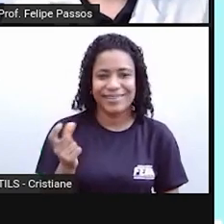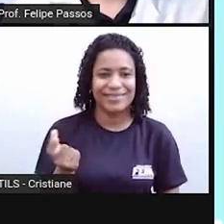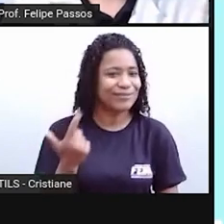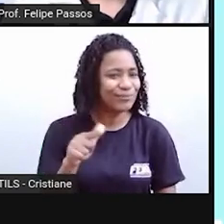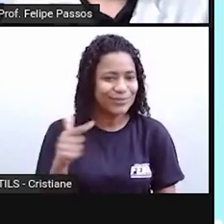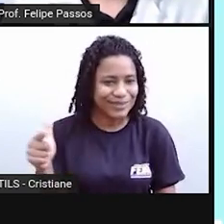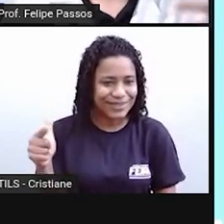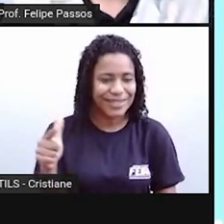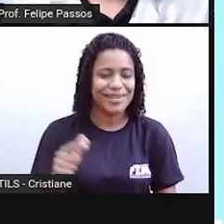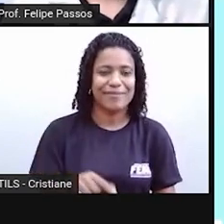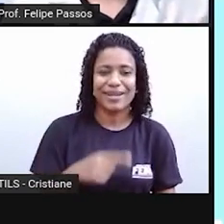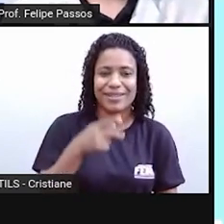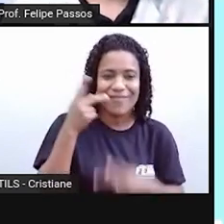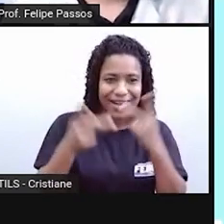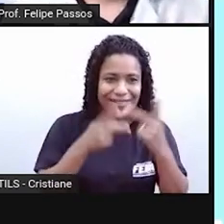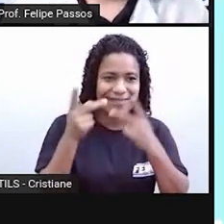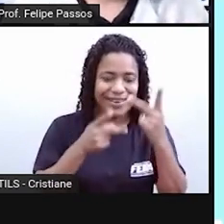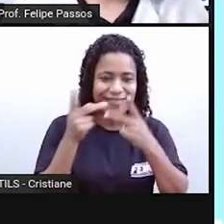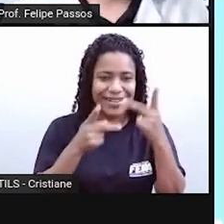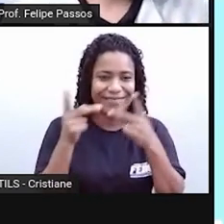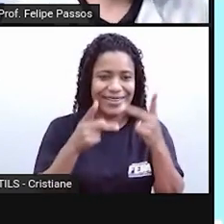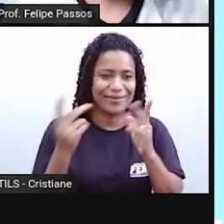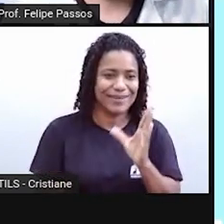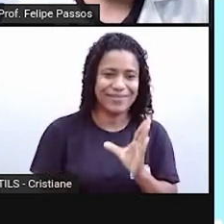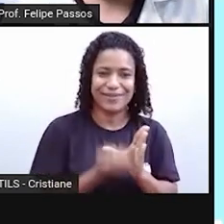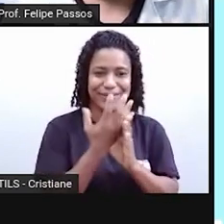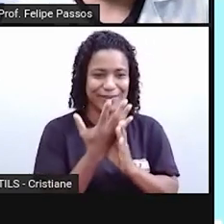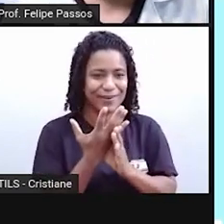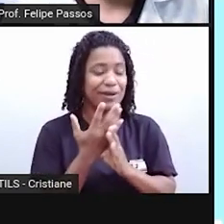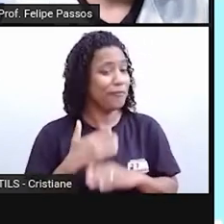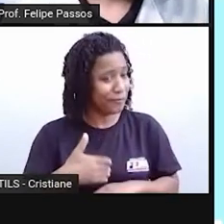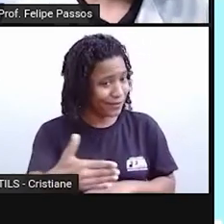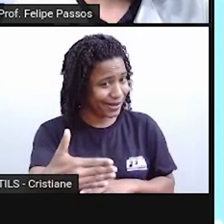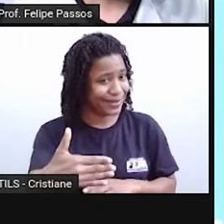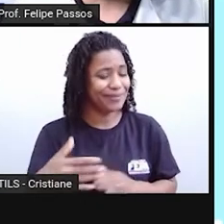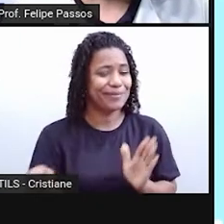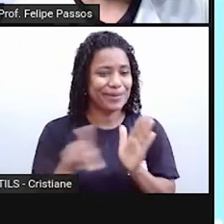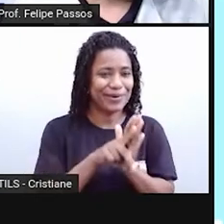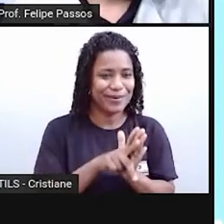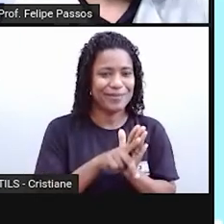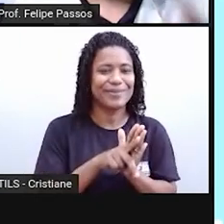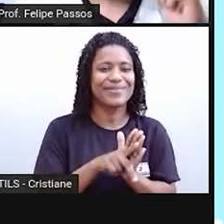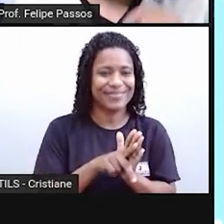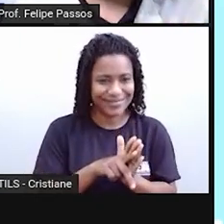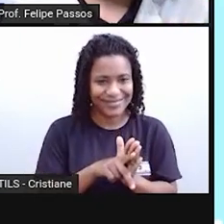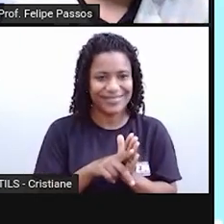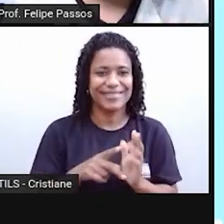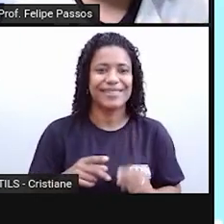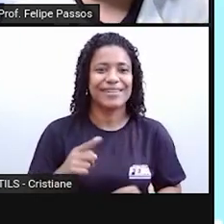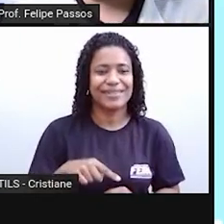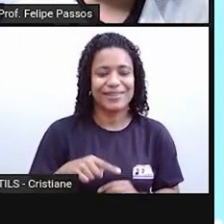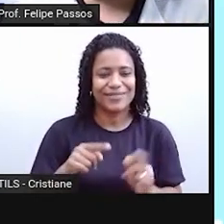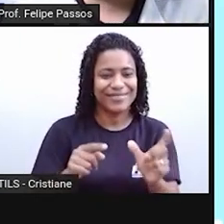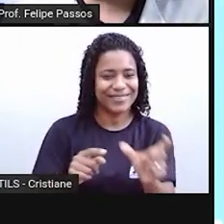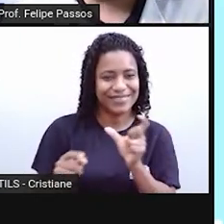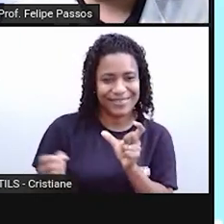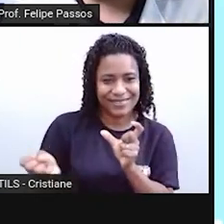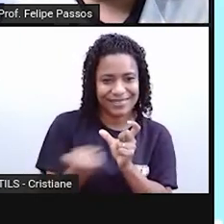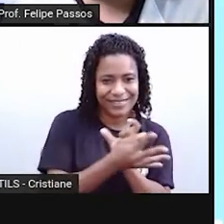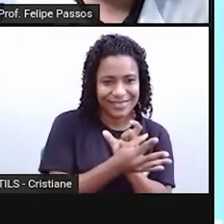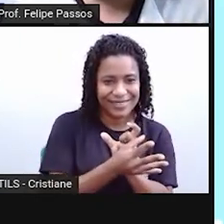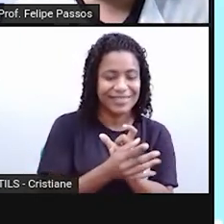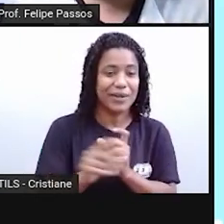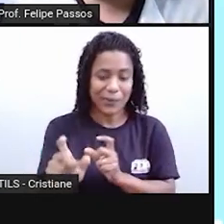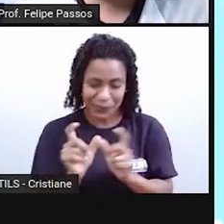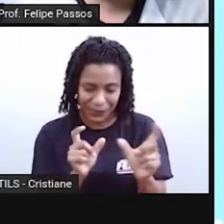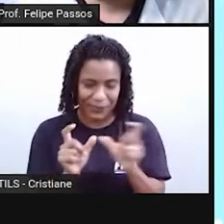E se a gente repete, repete, repete, elas vão fazer parte do vocabulário. Interessante, né? Neologismos e estrangeirismos. Gostaram de